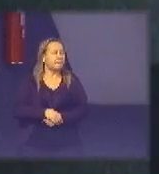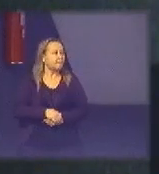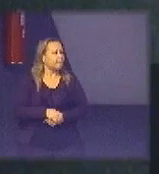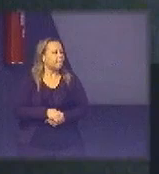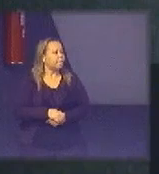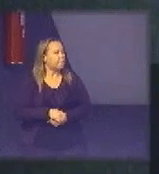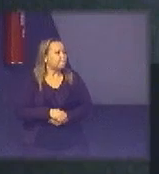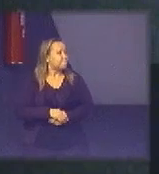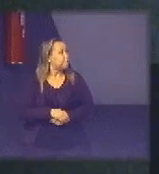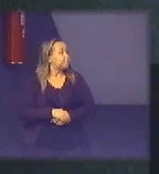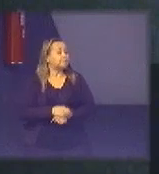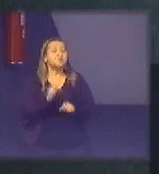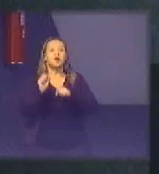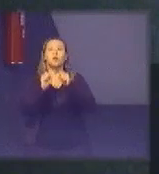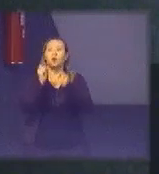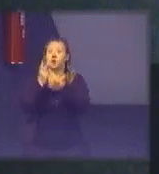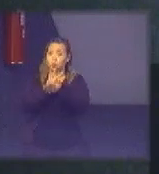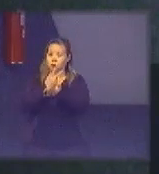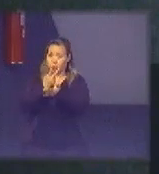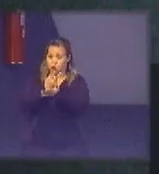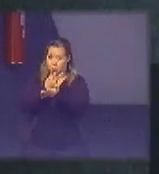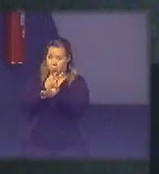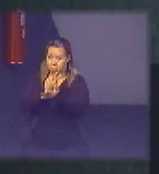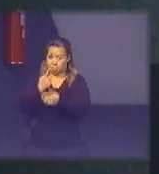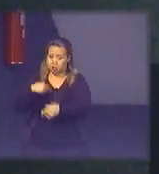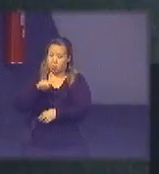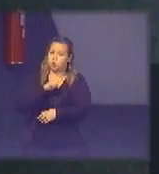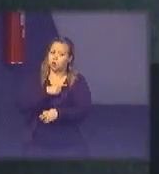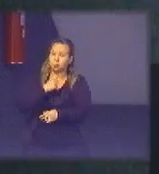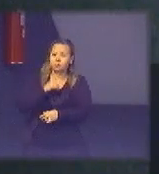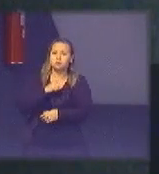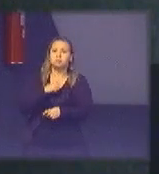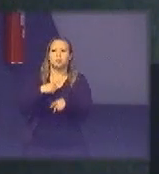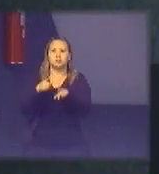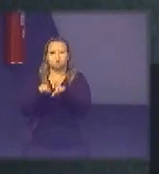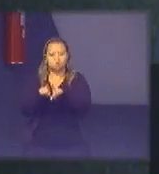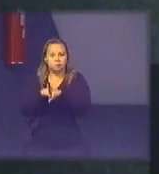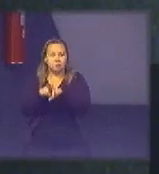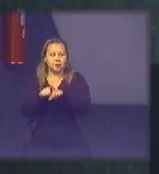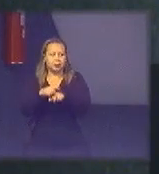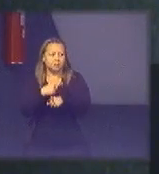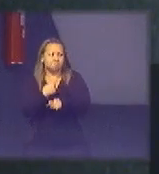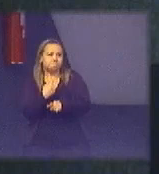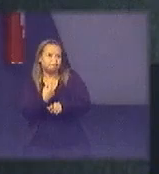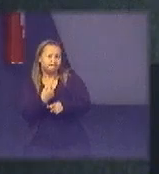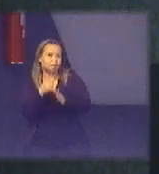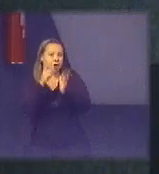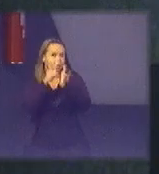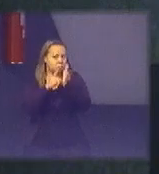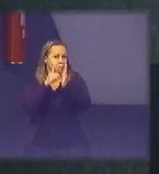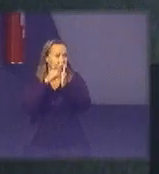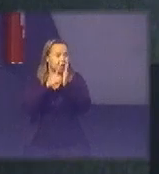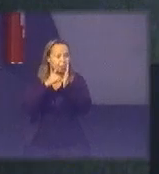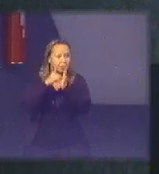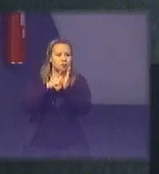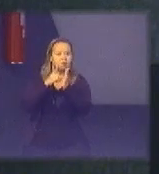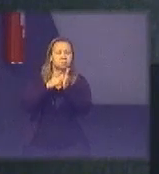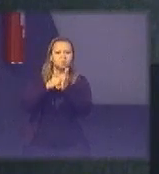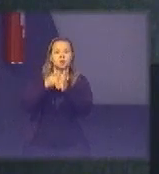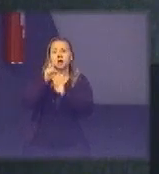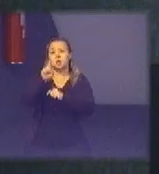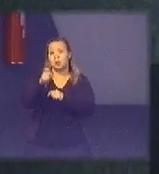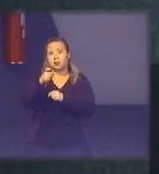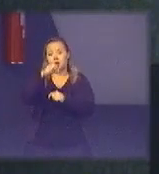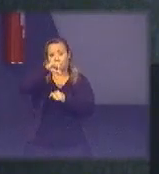opa o que que acontece a gente também tem aqui um decreto né que é o